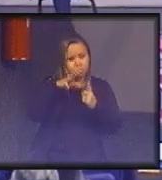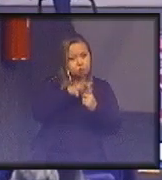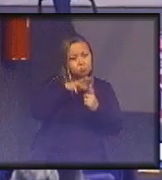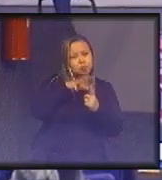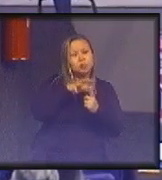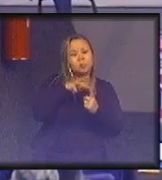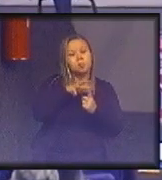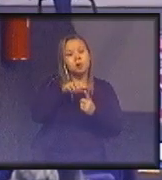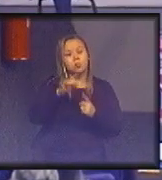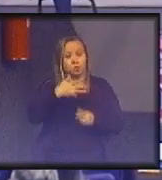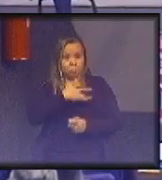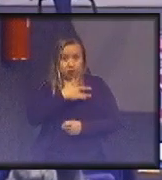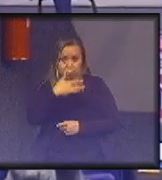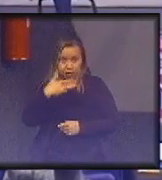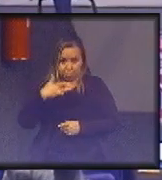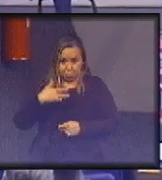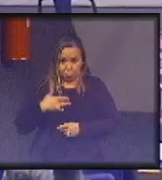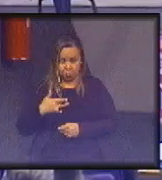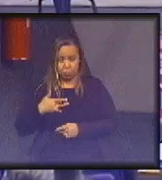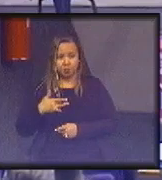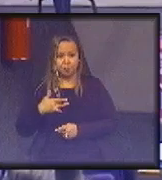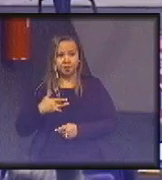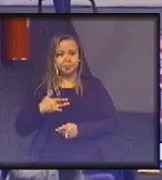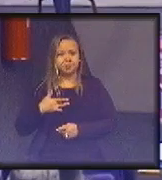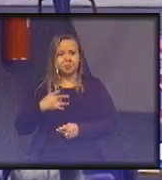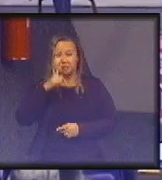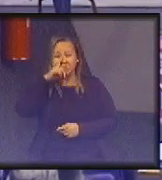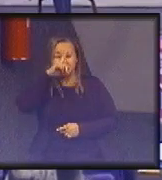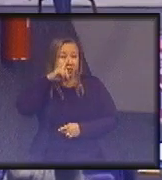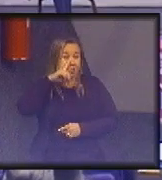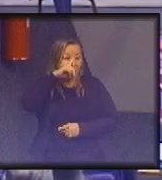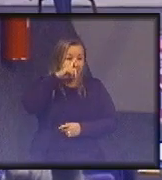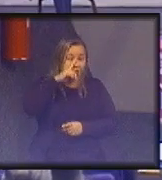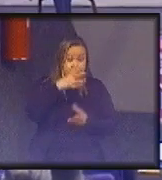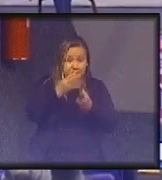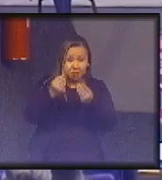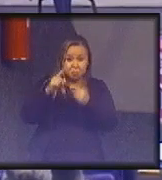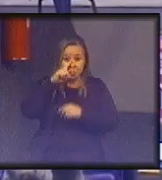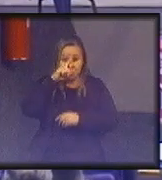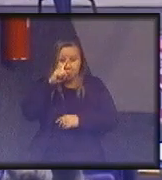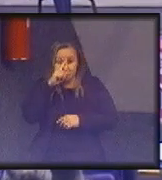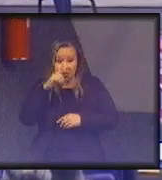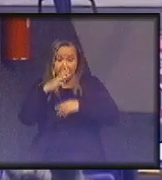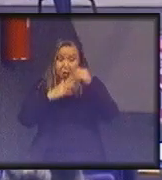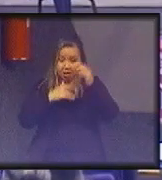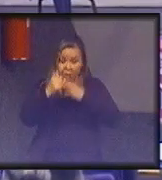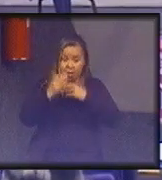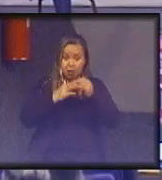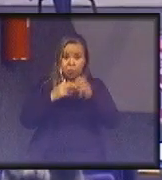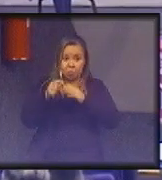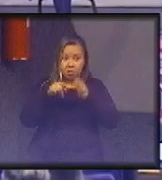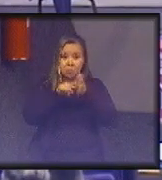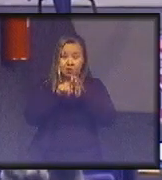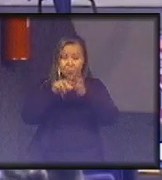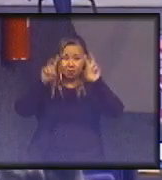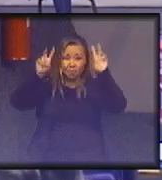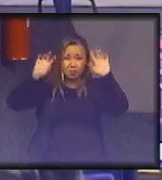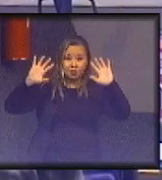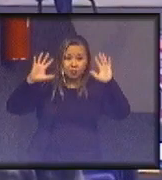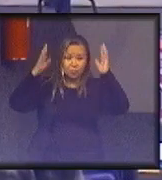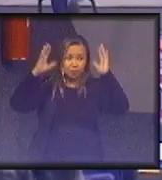sobre a saúde, que são gravíssimos. Atuaria sobre a questão de mudanças climáticas.